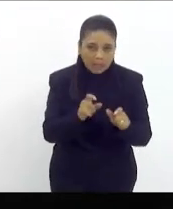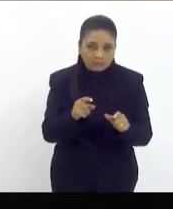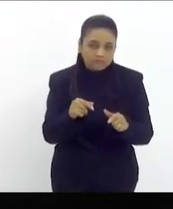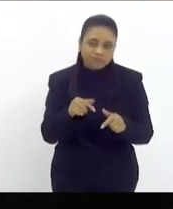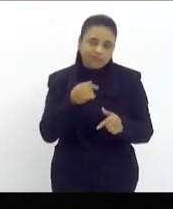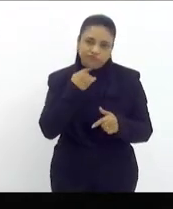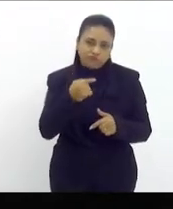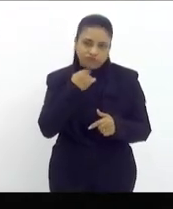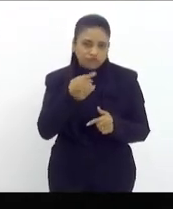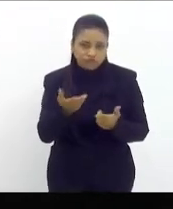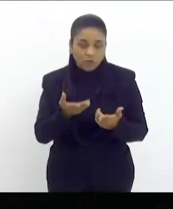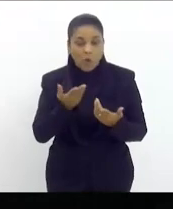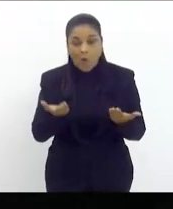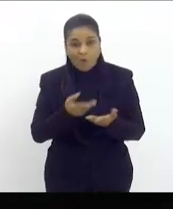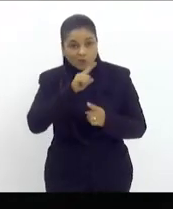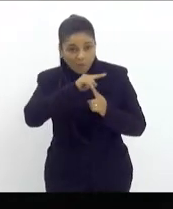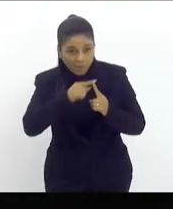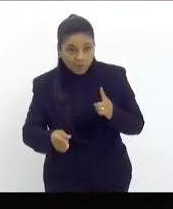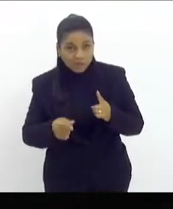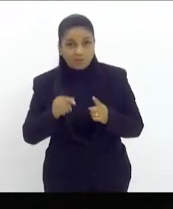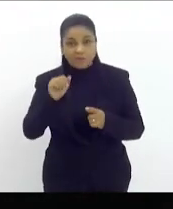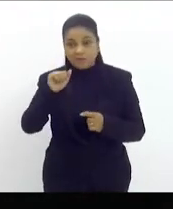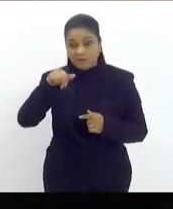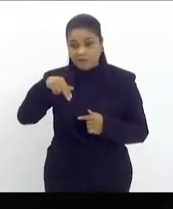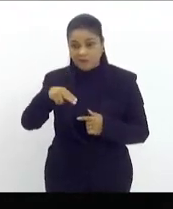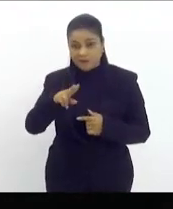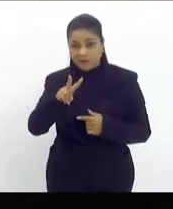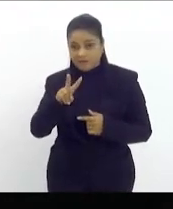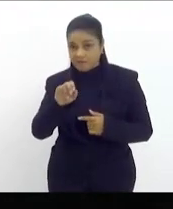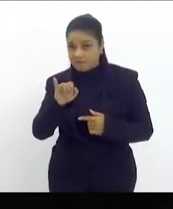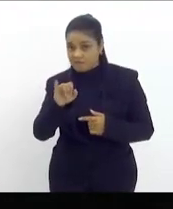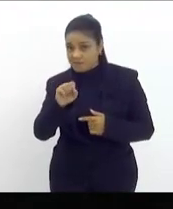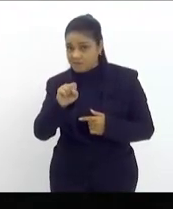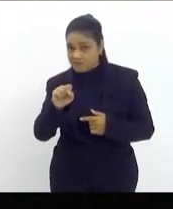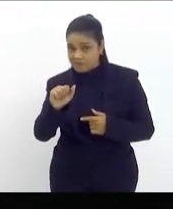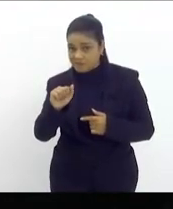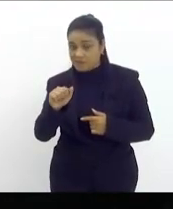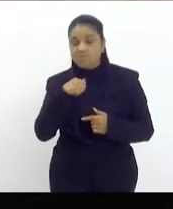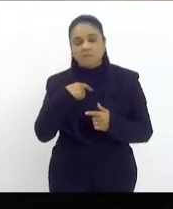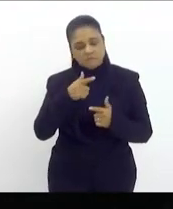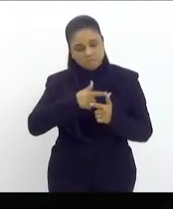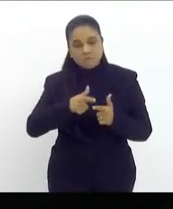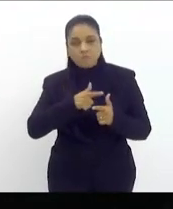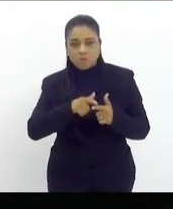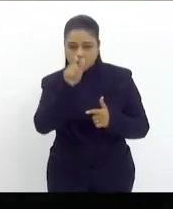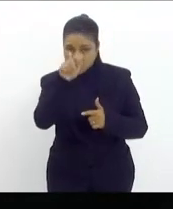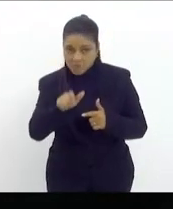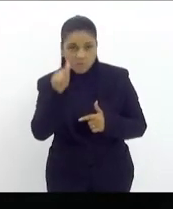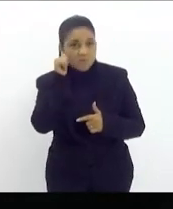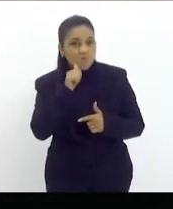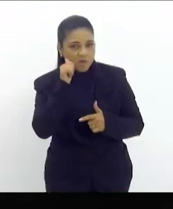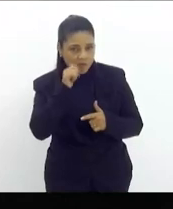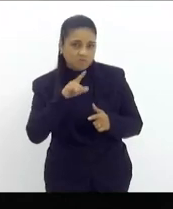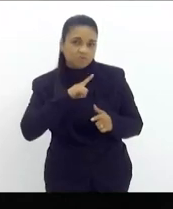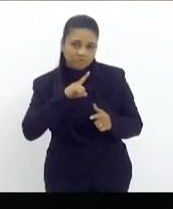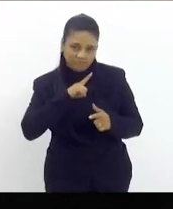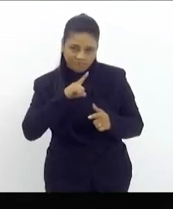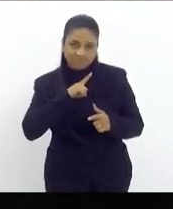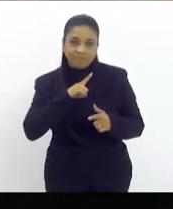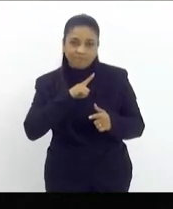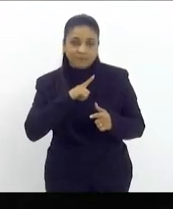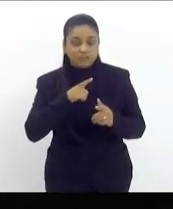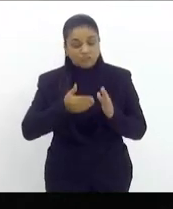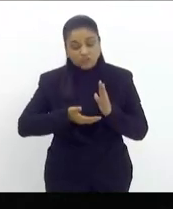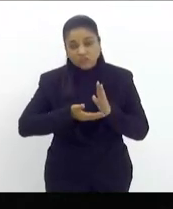hoje proibido pela Anvisa, mas que ainda causam problemas a essas mulheres, essas mulheres inclusive tiveram que tirar